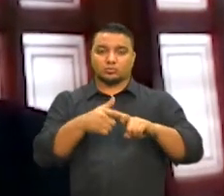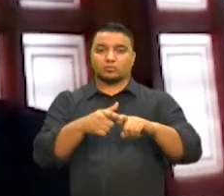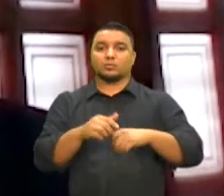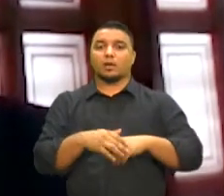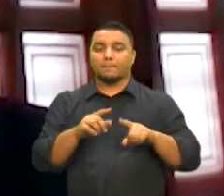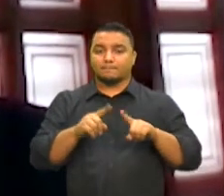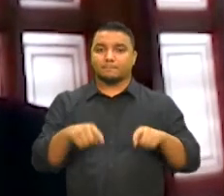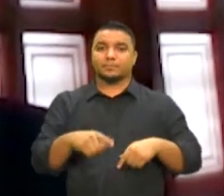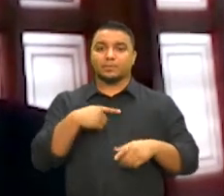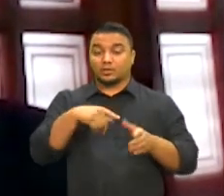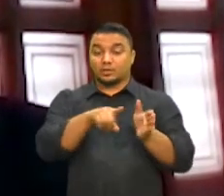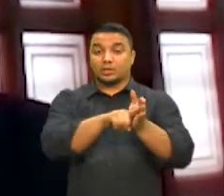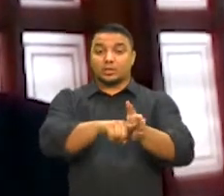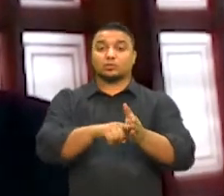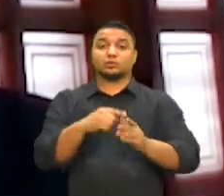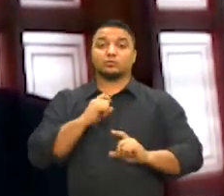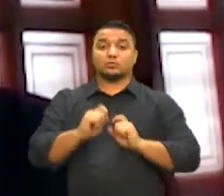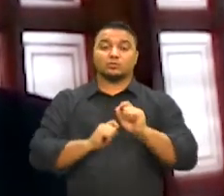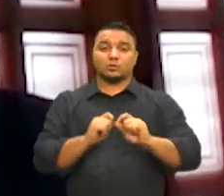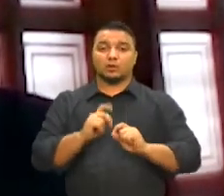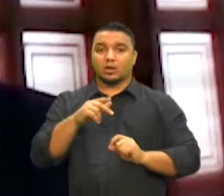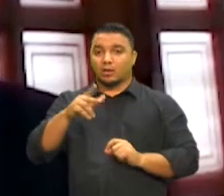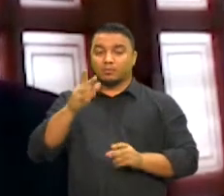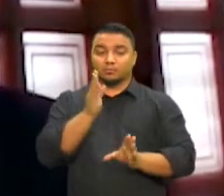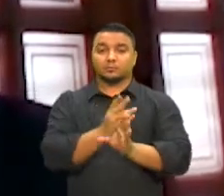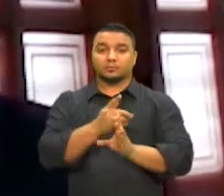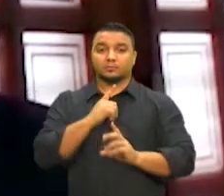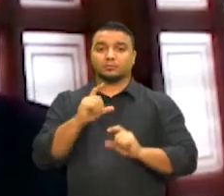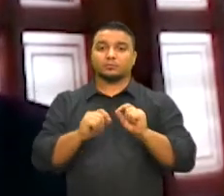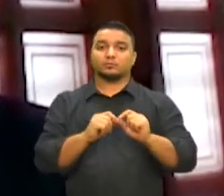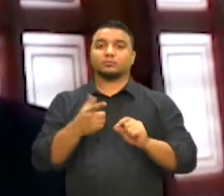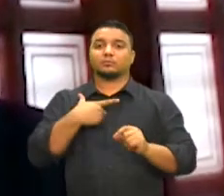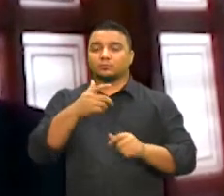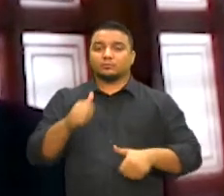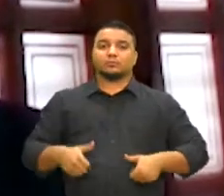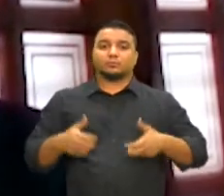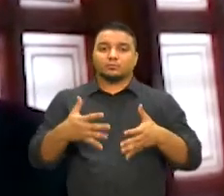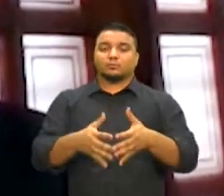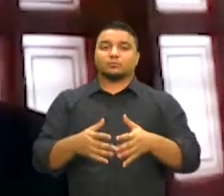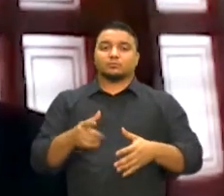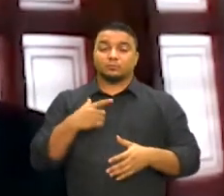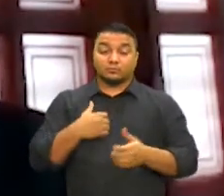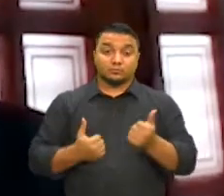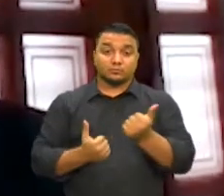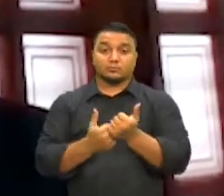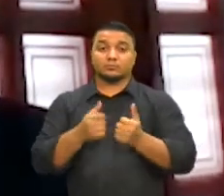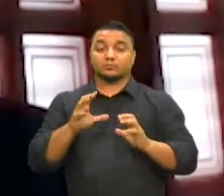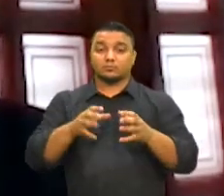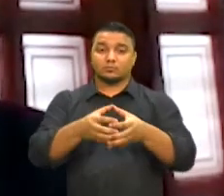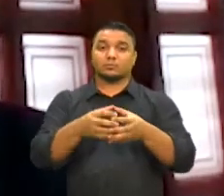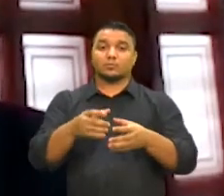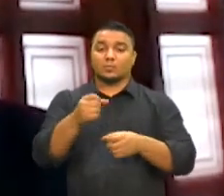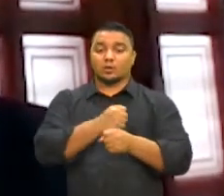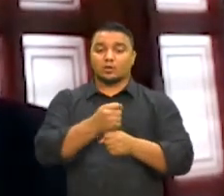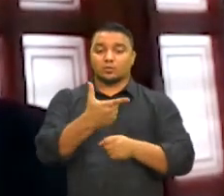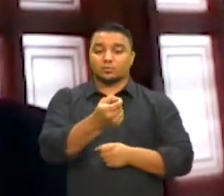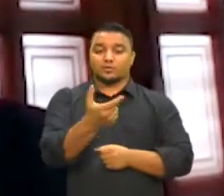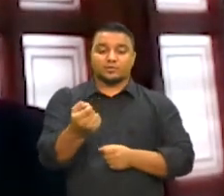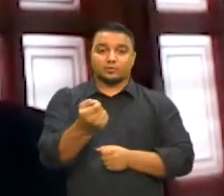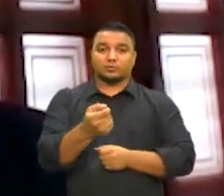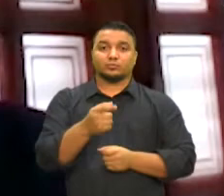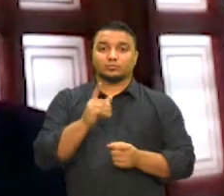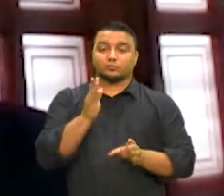negativo reflete a queda das despesas assistenciais no setor no ano de 2020, em